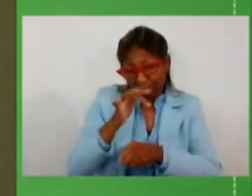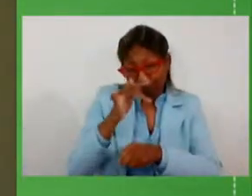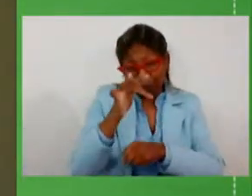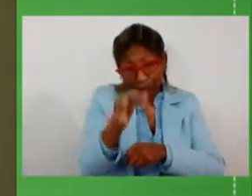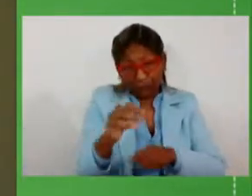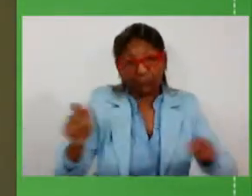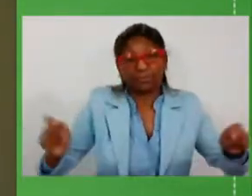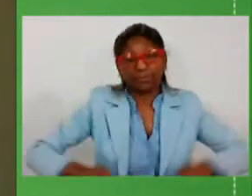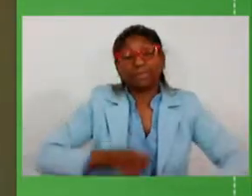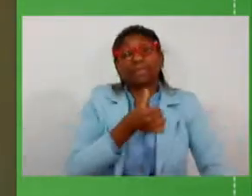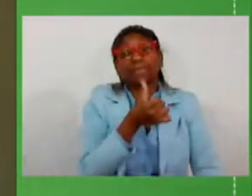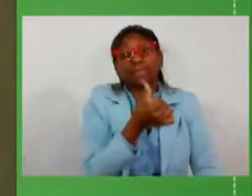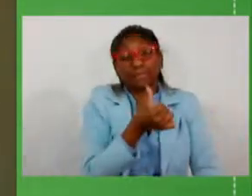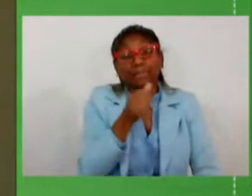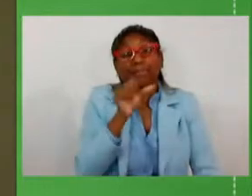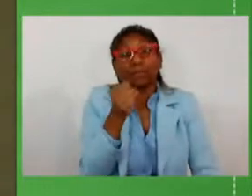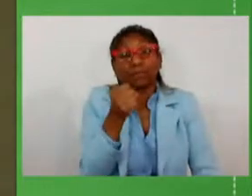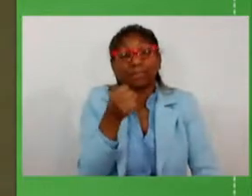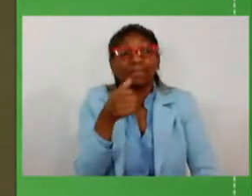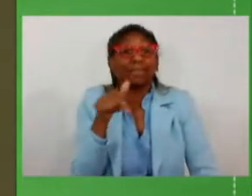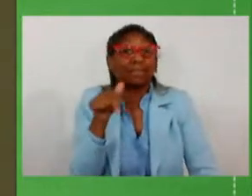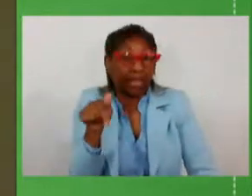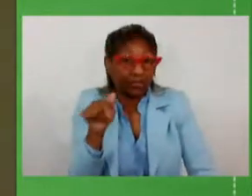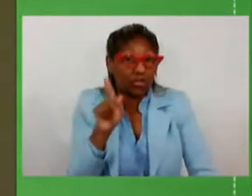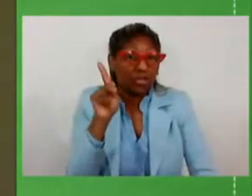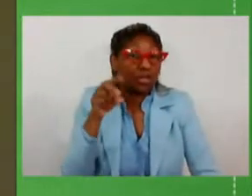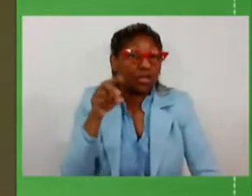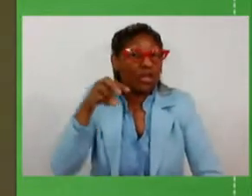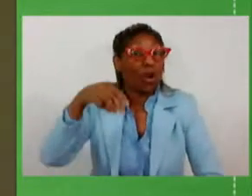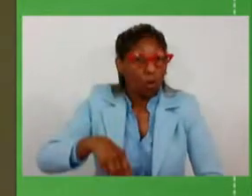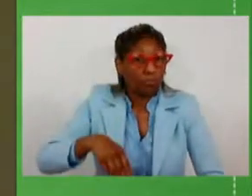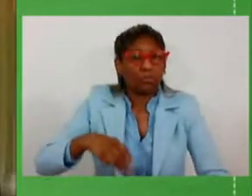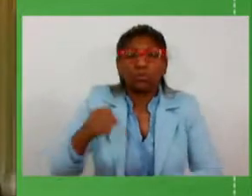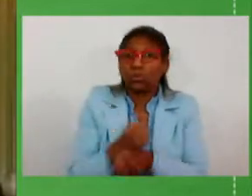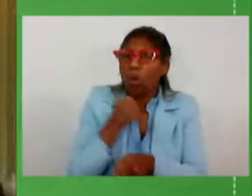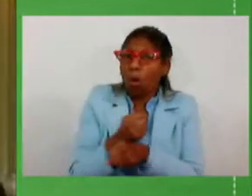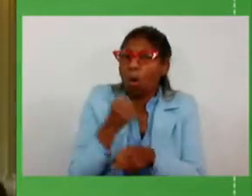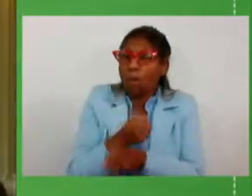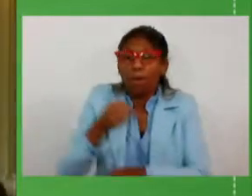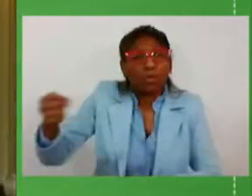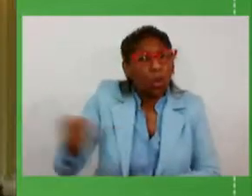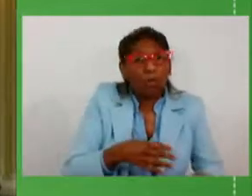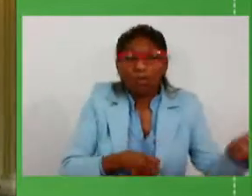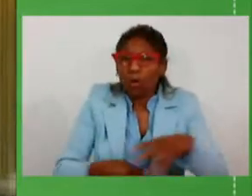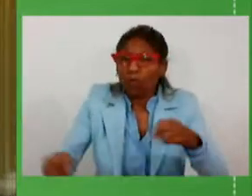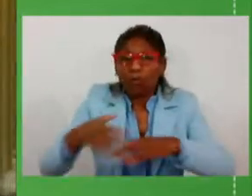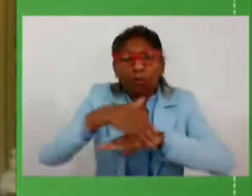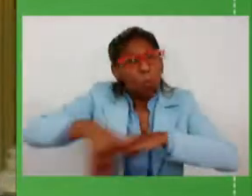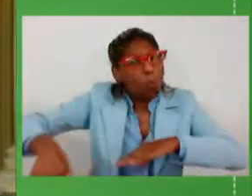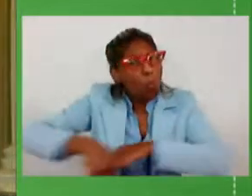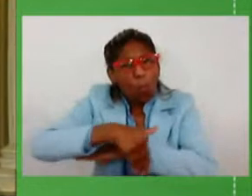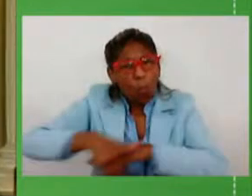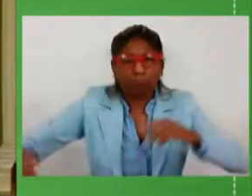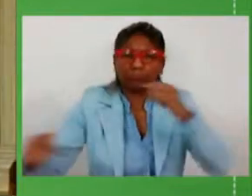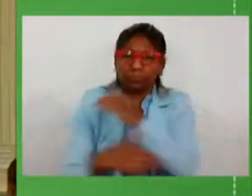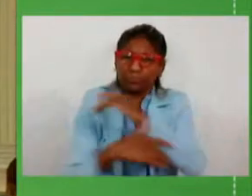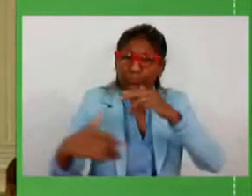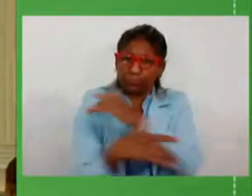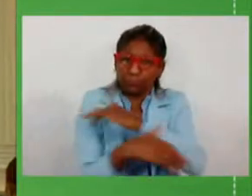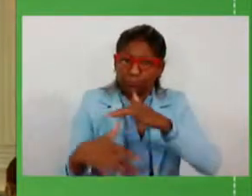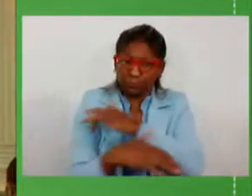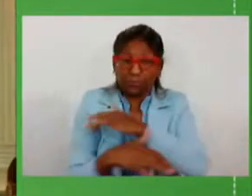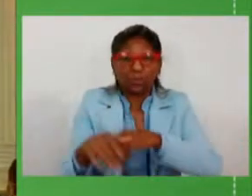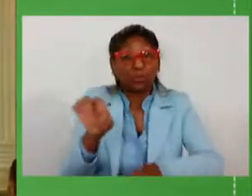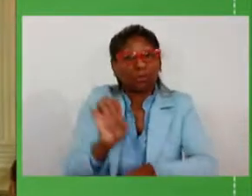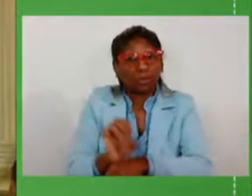687 quilômetros de obras novas, de duplicação de rodovias no estado